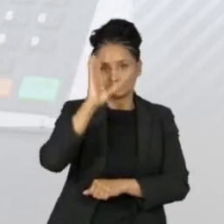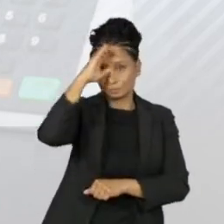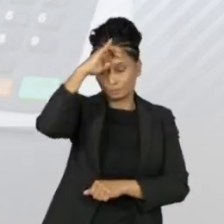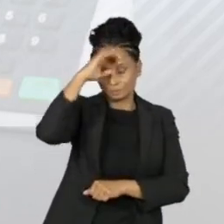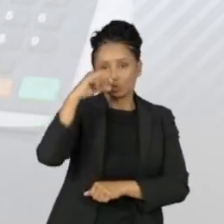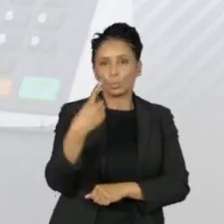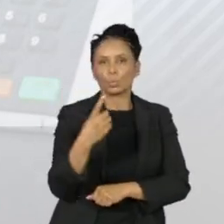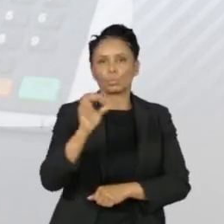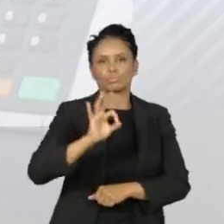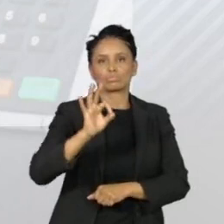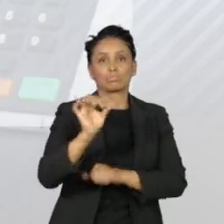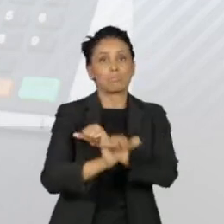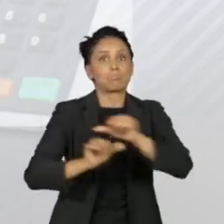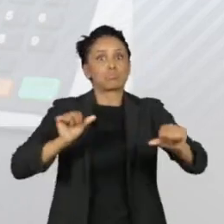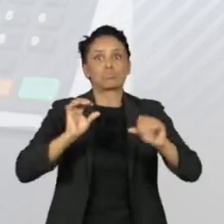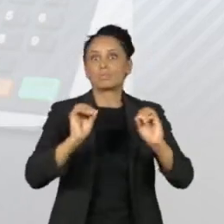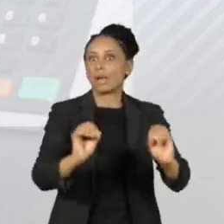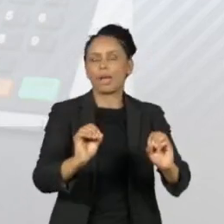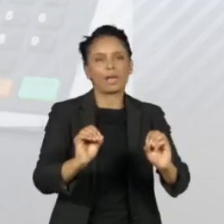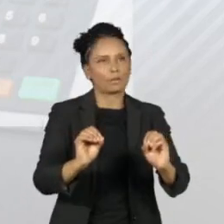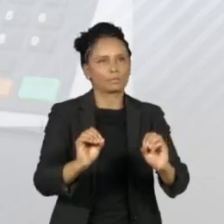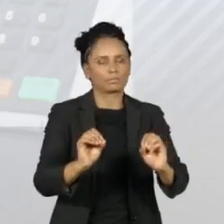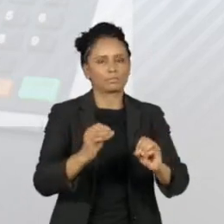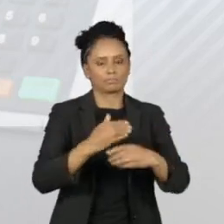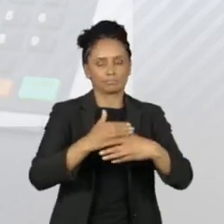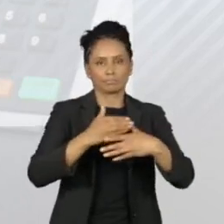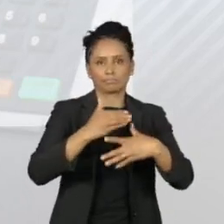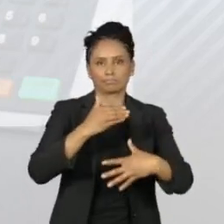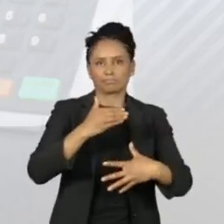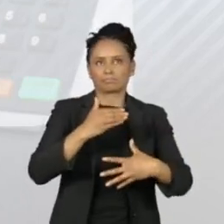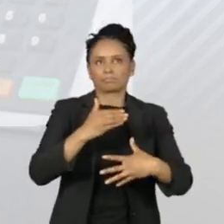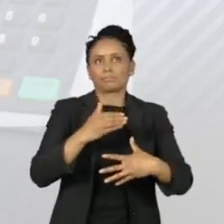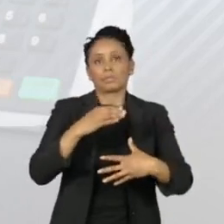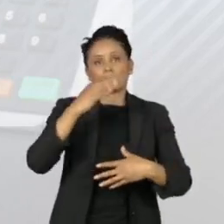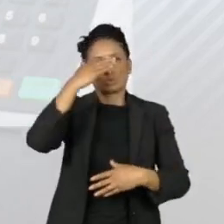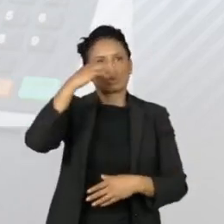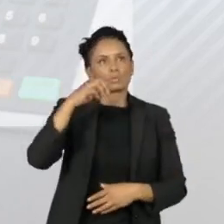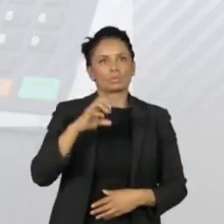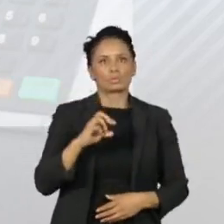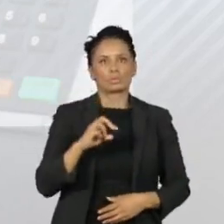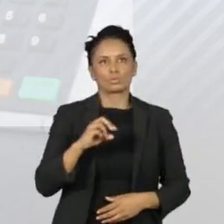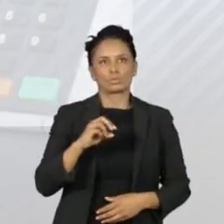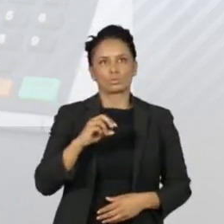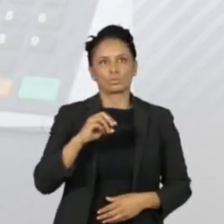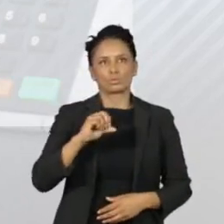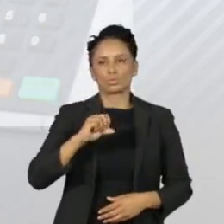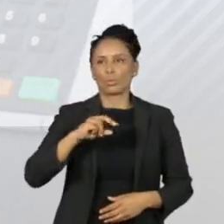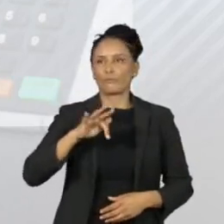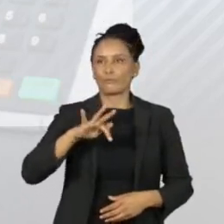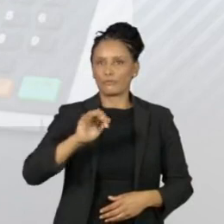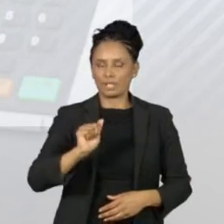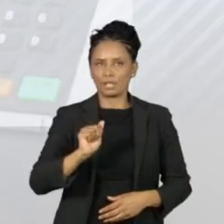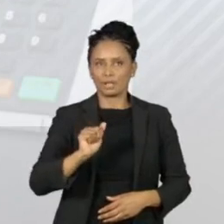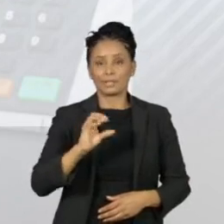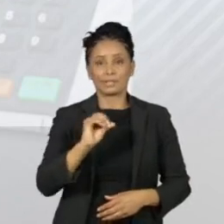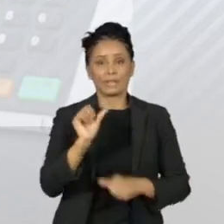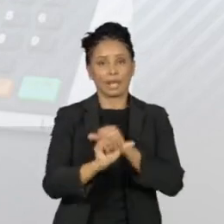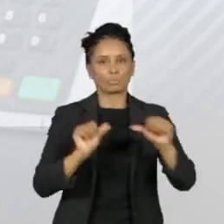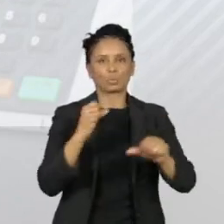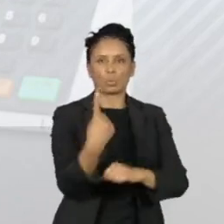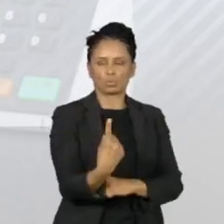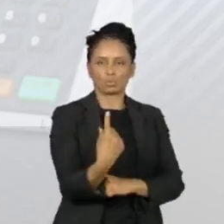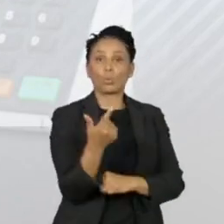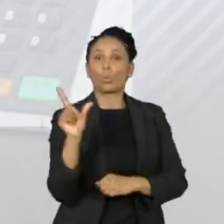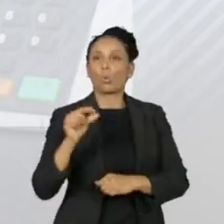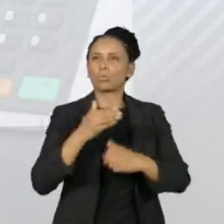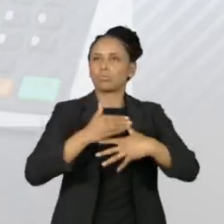estava com 1% e caiu para 0. Já Sofia Manzano, do PCB, tinha 0 e foi para 1. Os outros candidatos